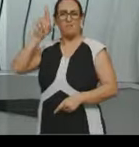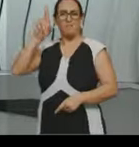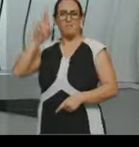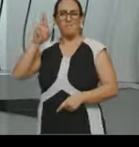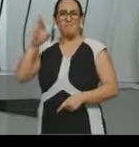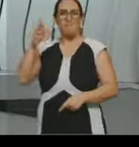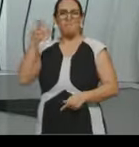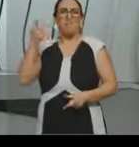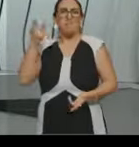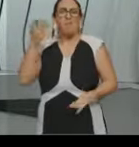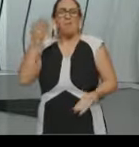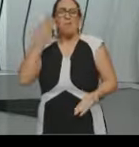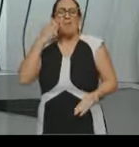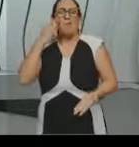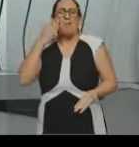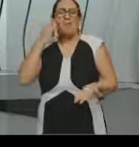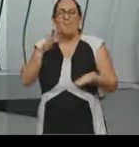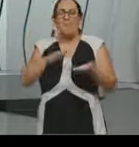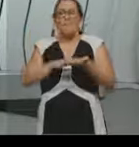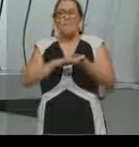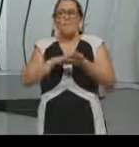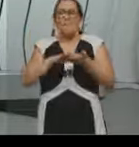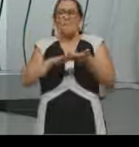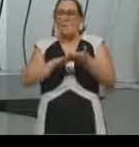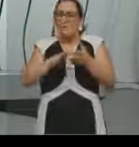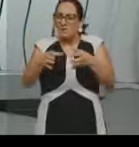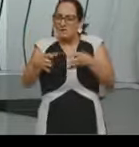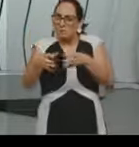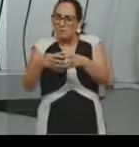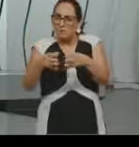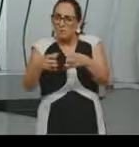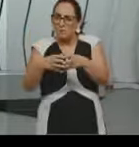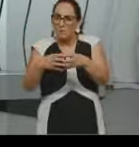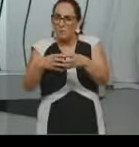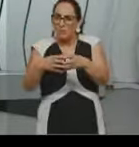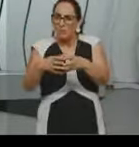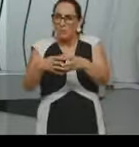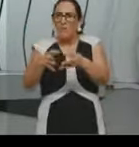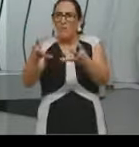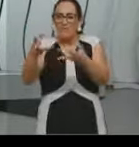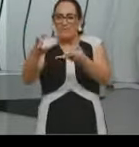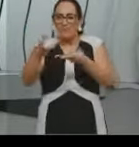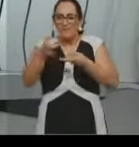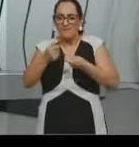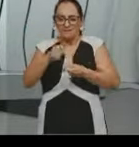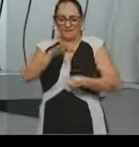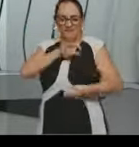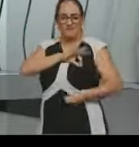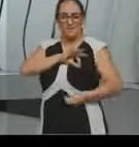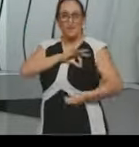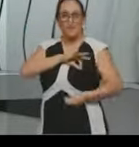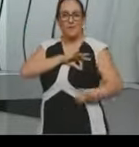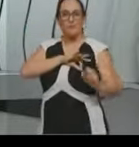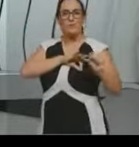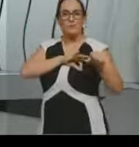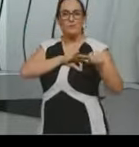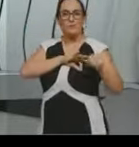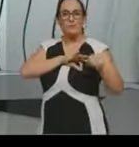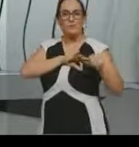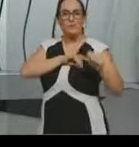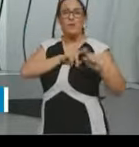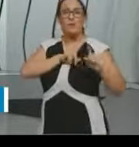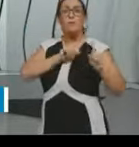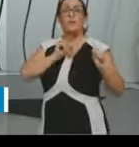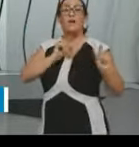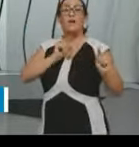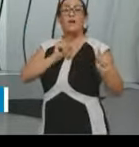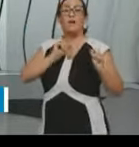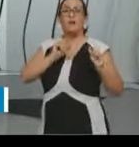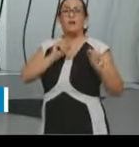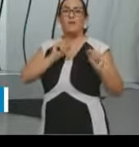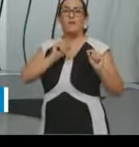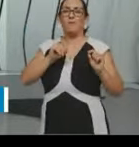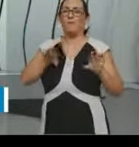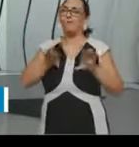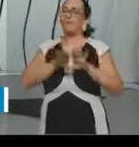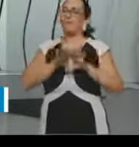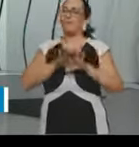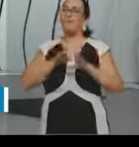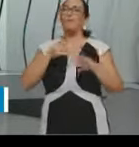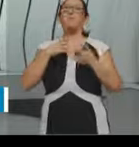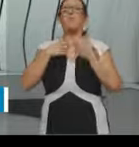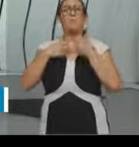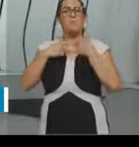receber o seu salário e que quer os seus direitos, né. Então, há uma tentativa de manutenção das práticas que estavam